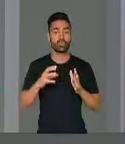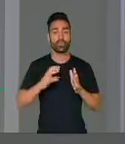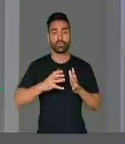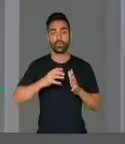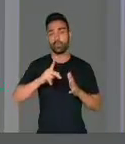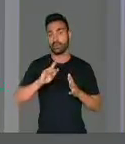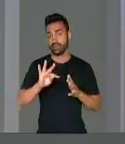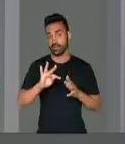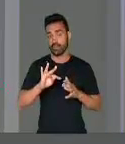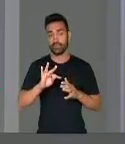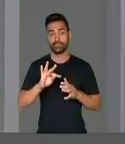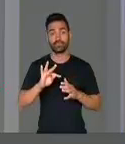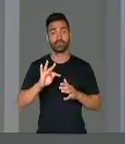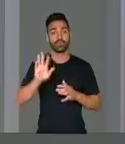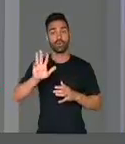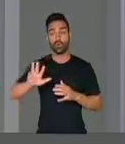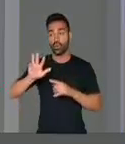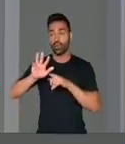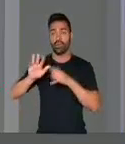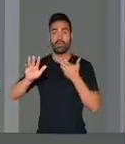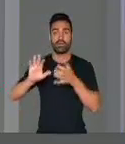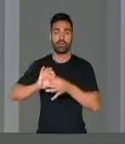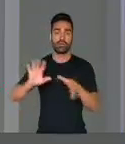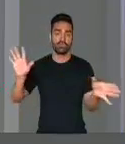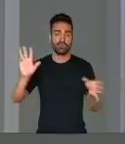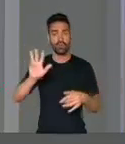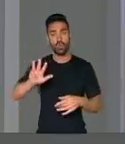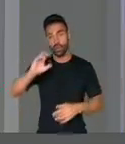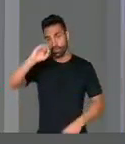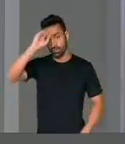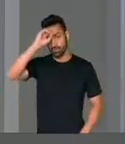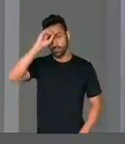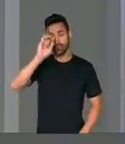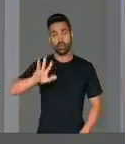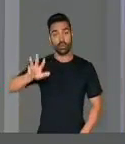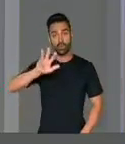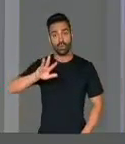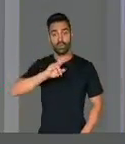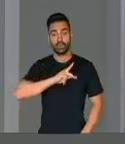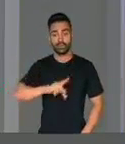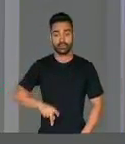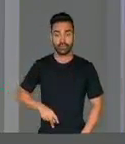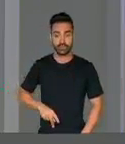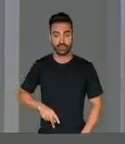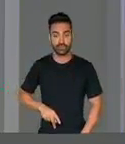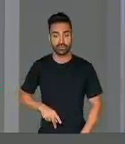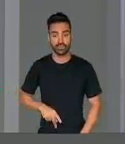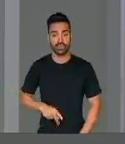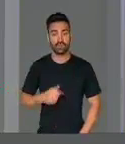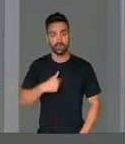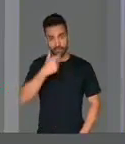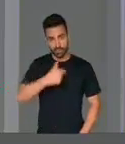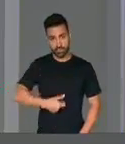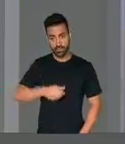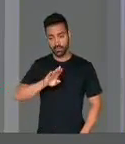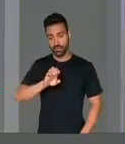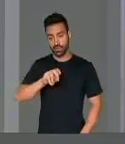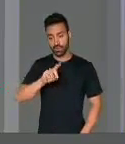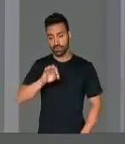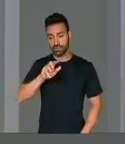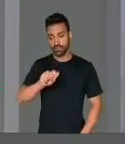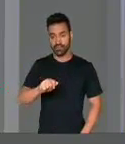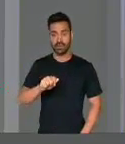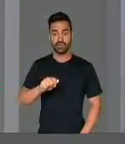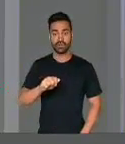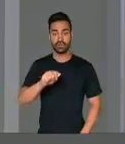Trabalhadores, é Lula livre, Lula inocente, Lula presidente. Sou Benedita Lula